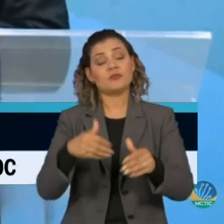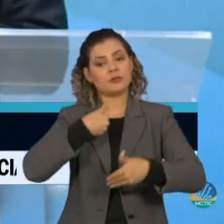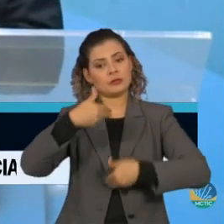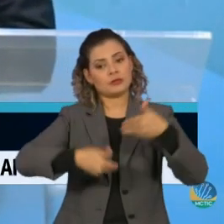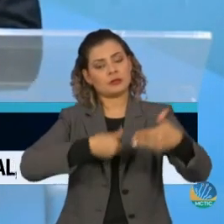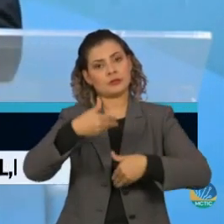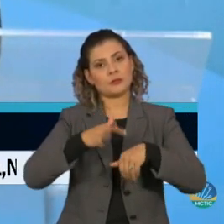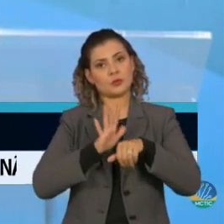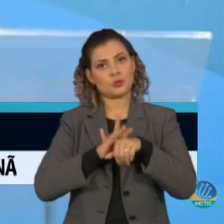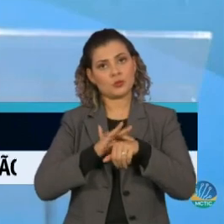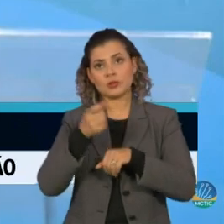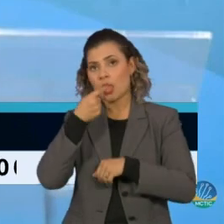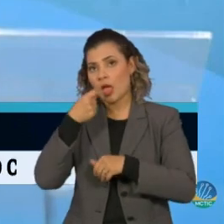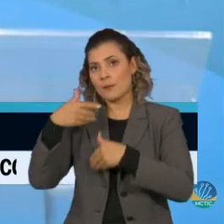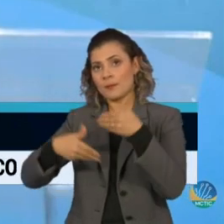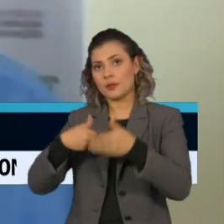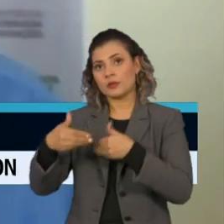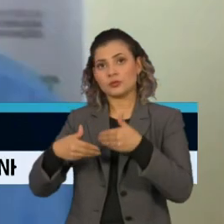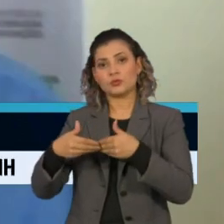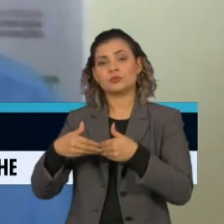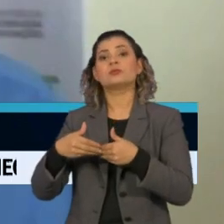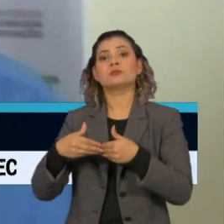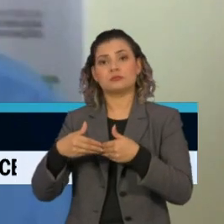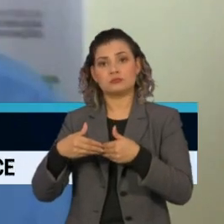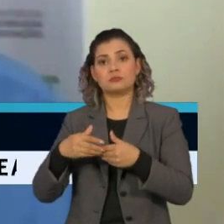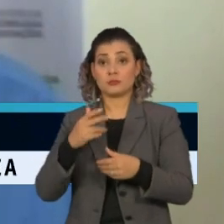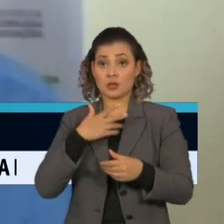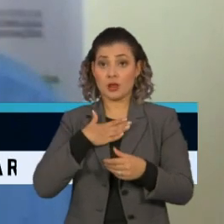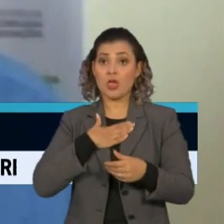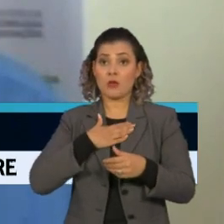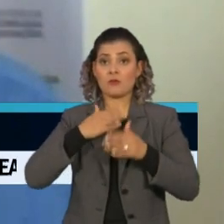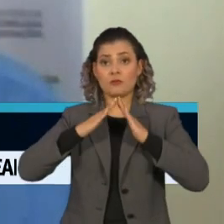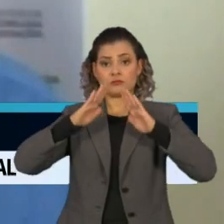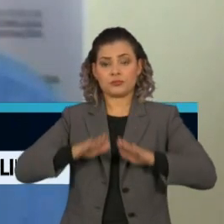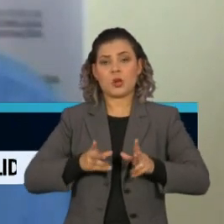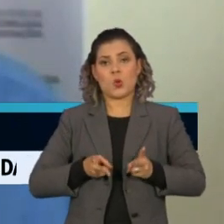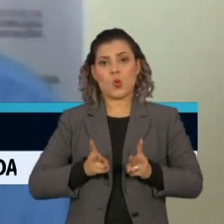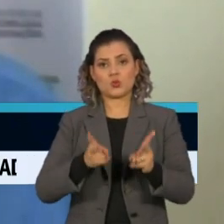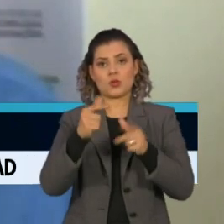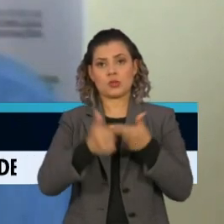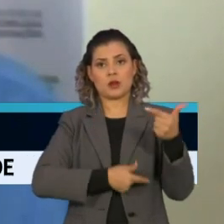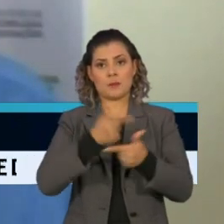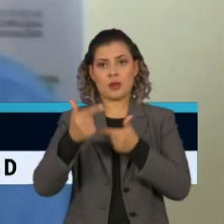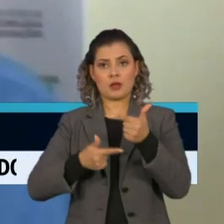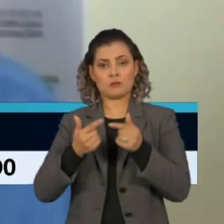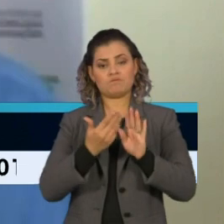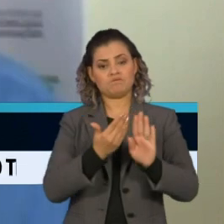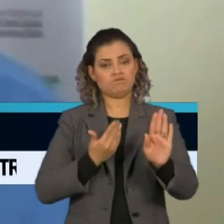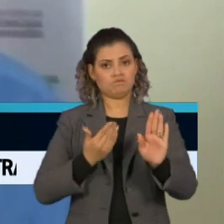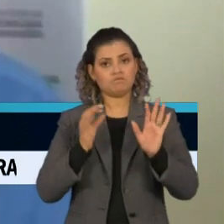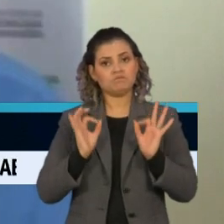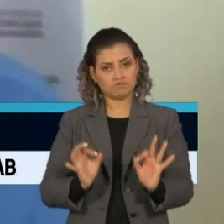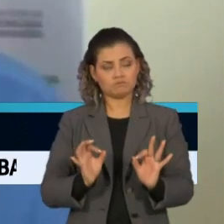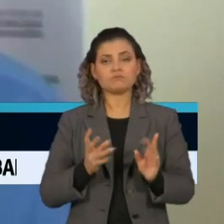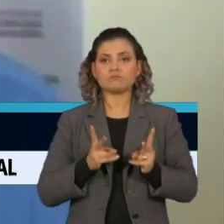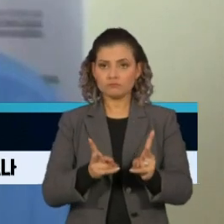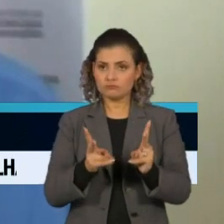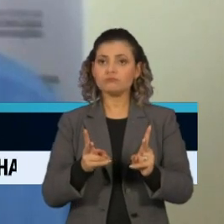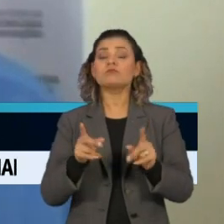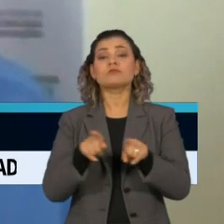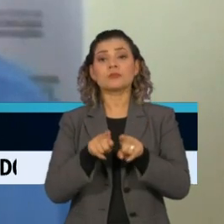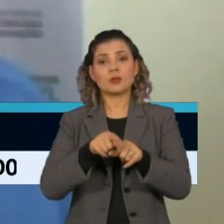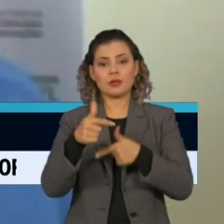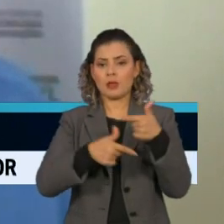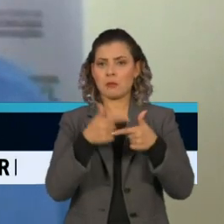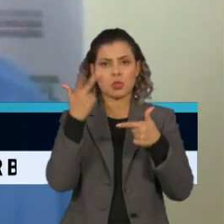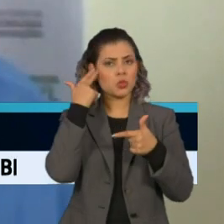a doença com um medicamento vermífugo. Eu vou permanecer trabalhando com isolamento e continuar a despachar